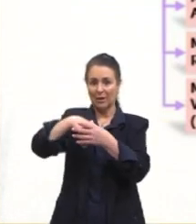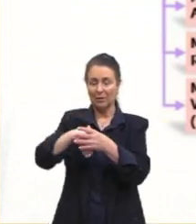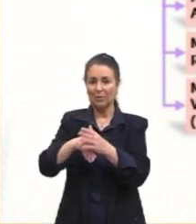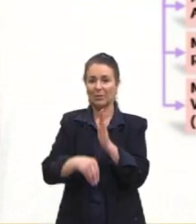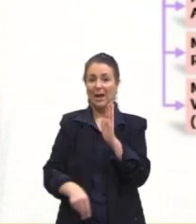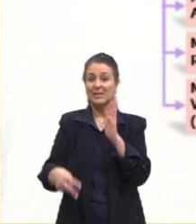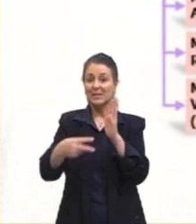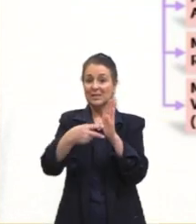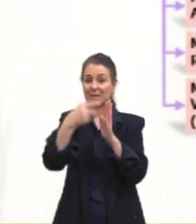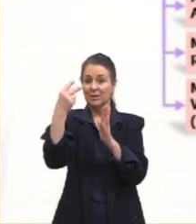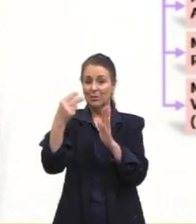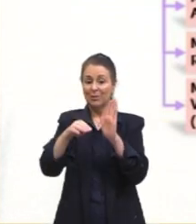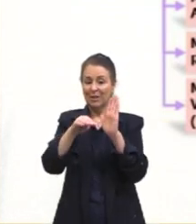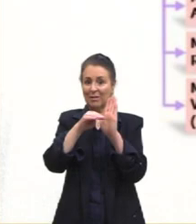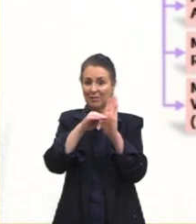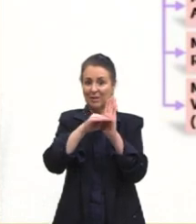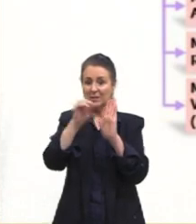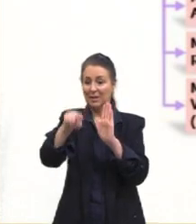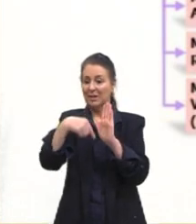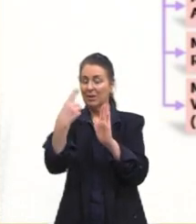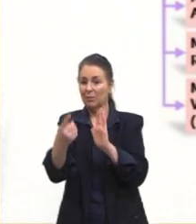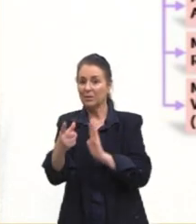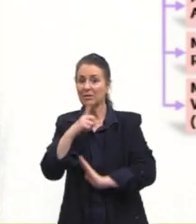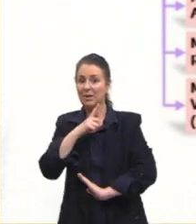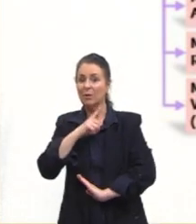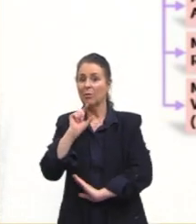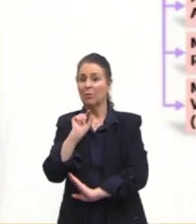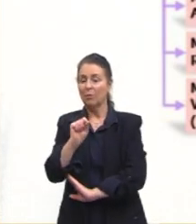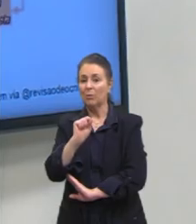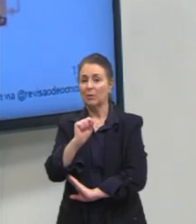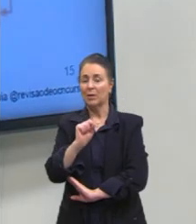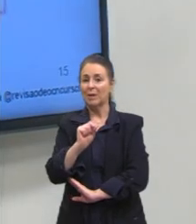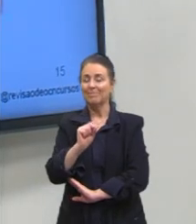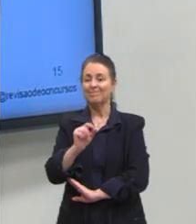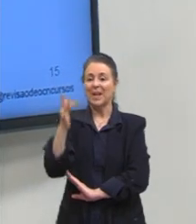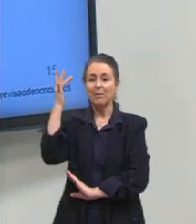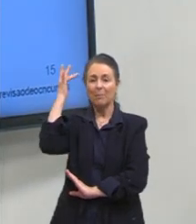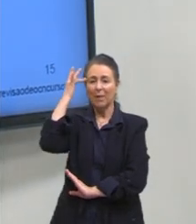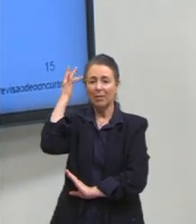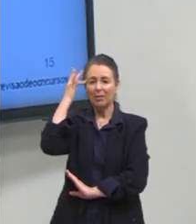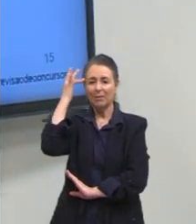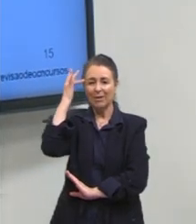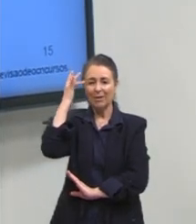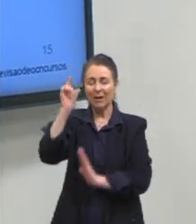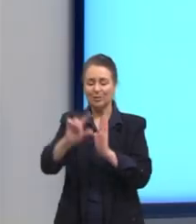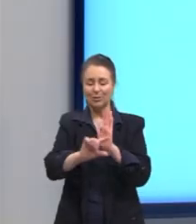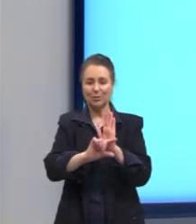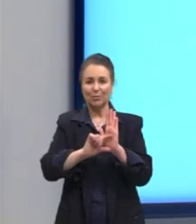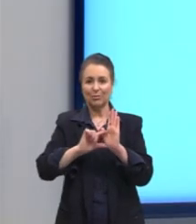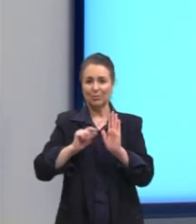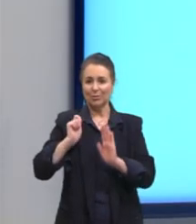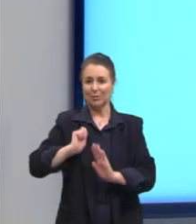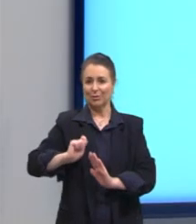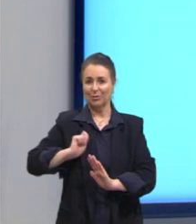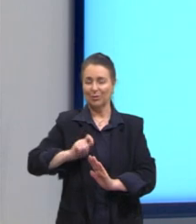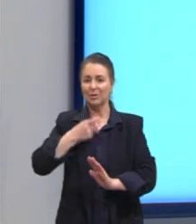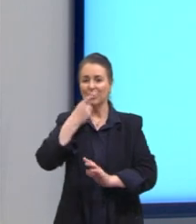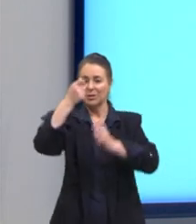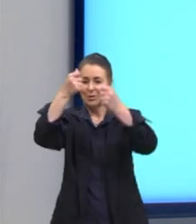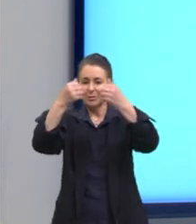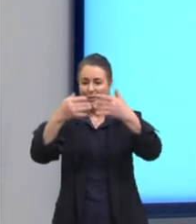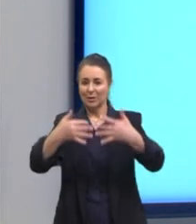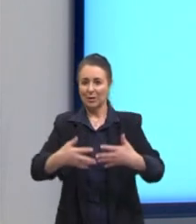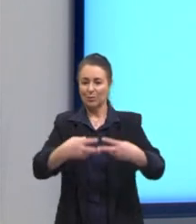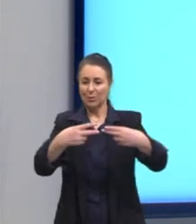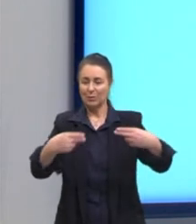fase. E na próxima fase que a gente vai ver aqui, a gente tem? A gente tem a maturidade desses autores genuinamente falando sobre o Brasil.